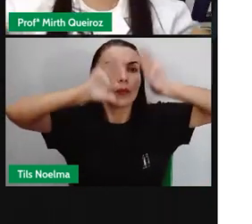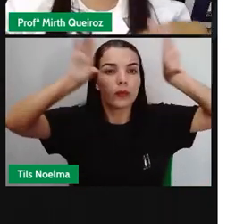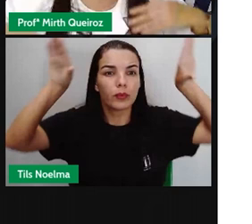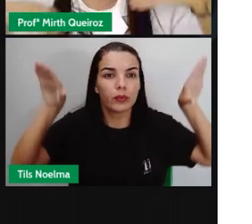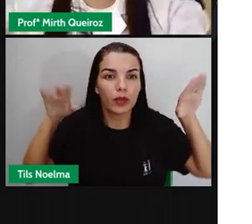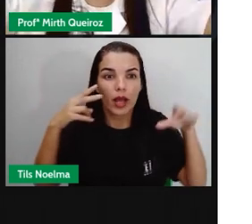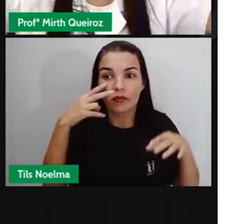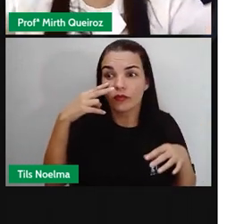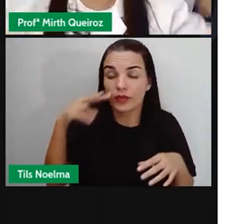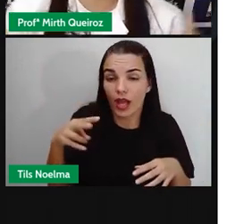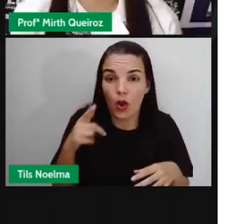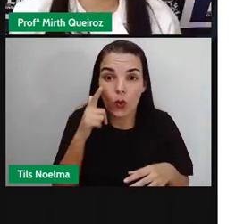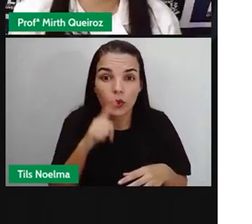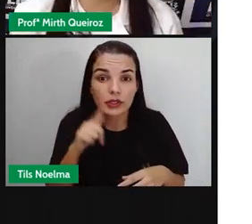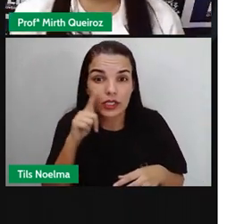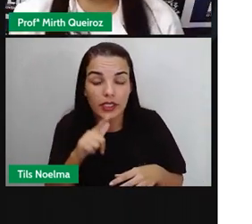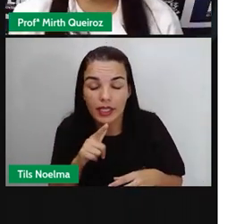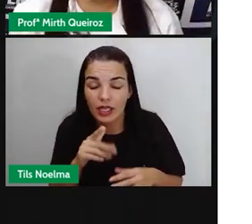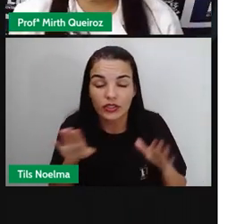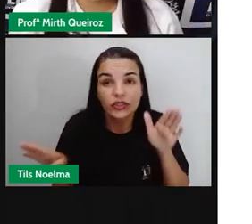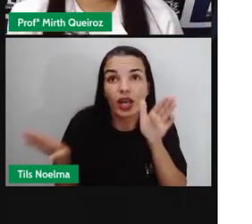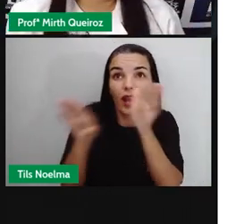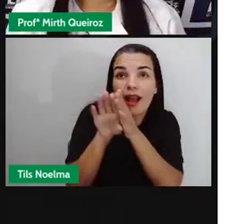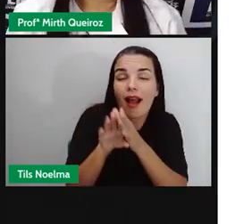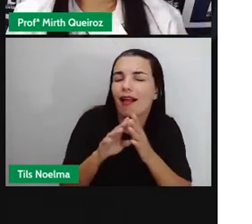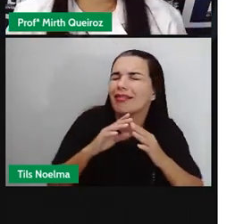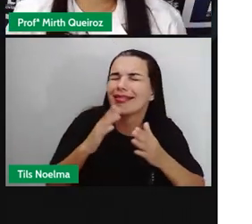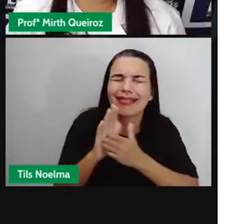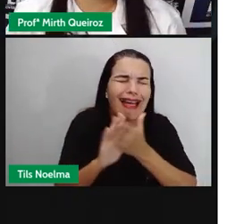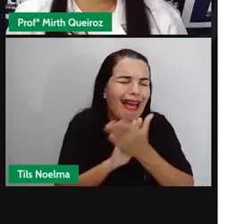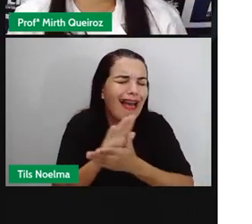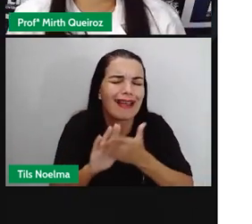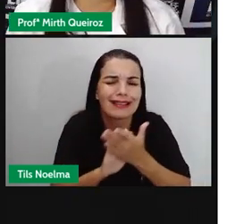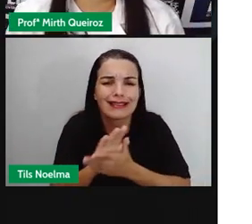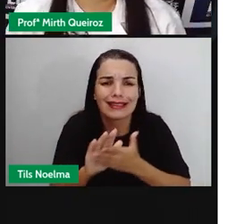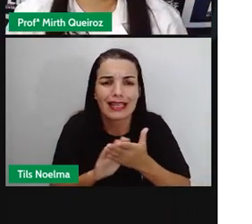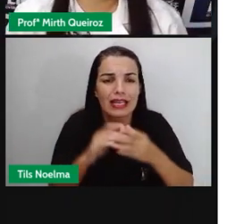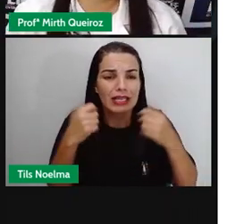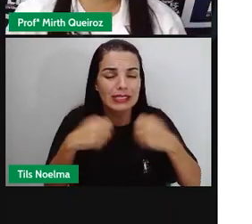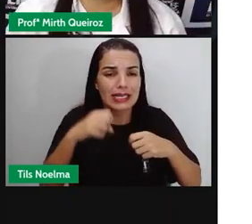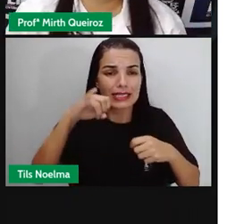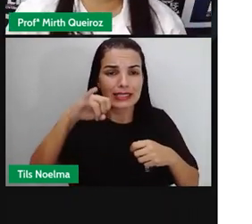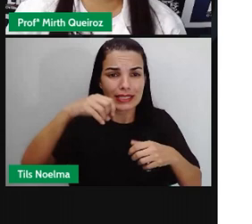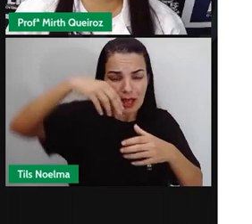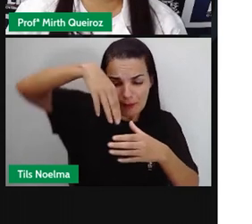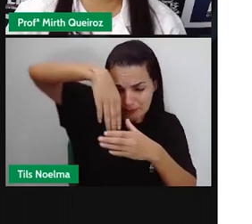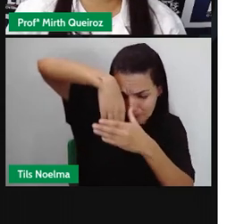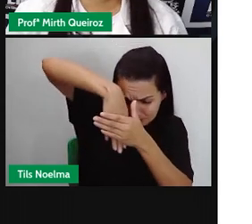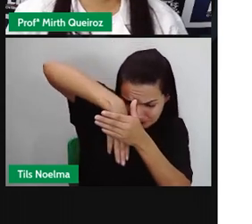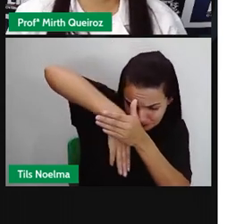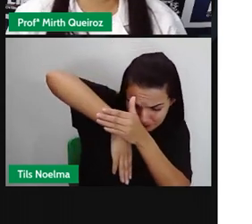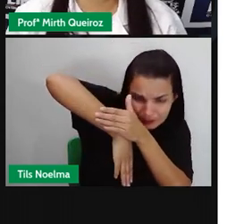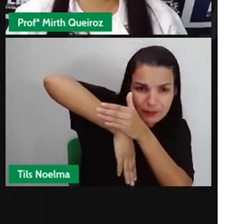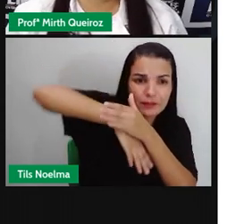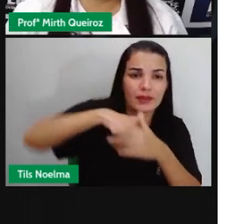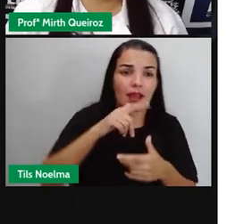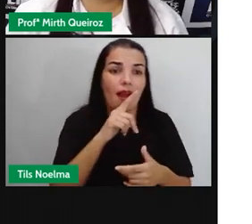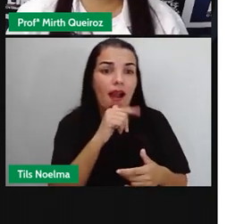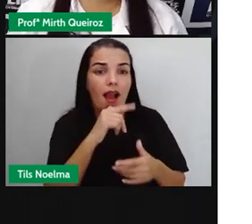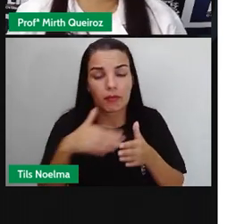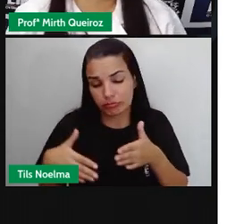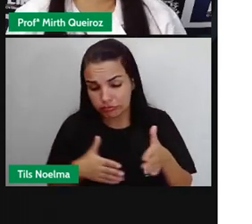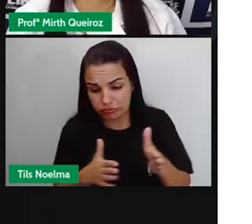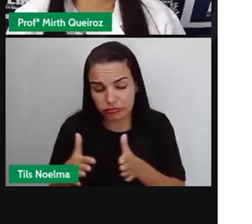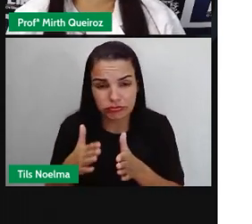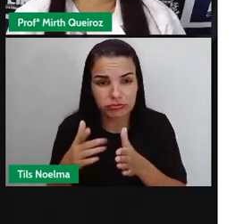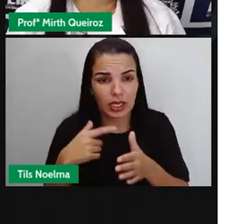subir, ver se eu conseguia chegar até em cima e eu não conseguia. Eu tentava descer, achando que se eu fosse arrastando ali, eu iria chegar até